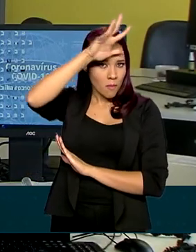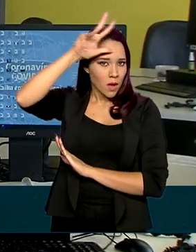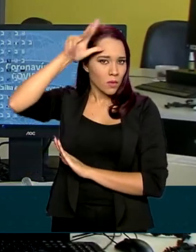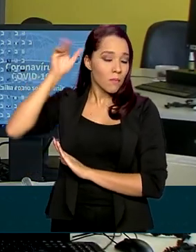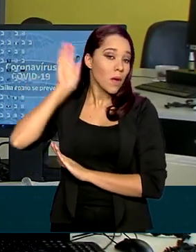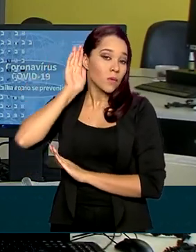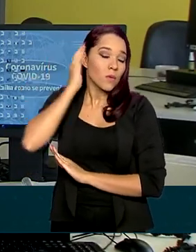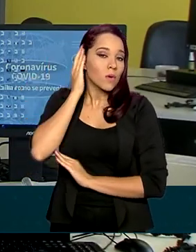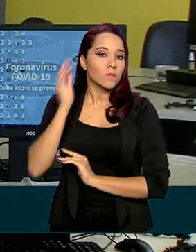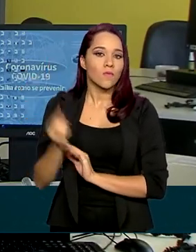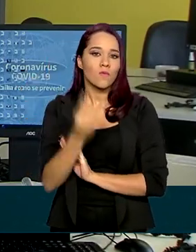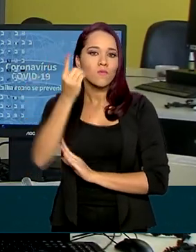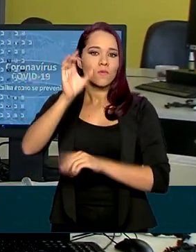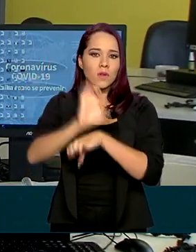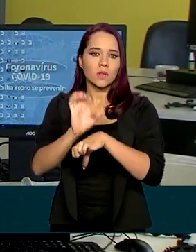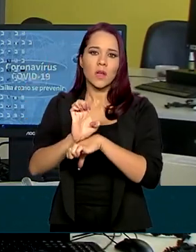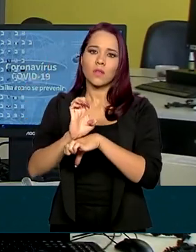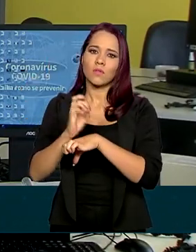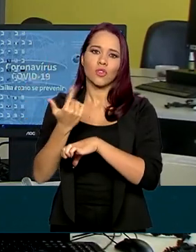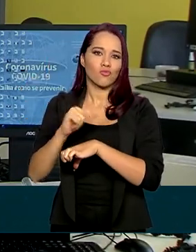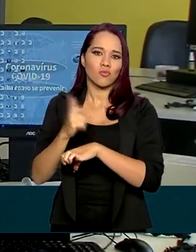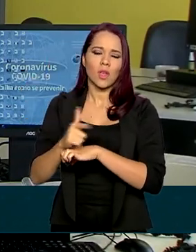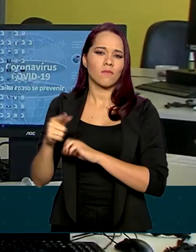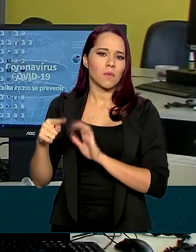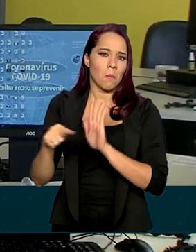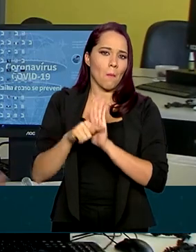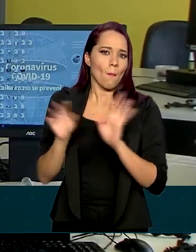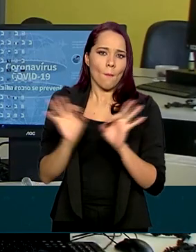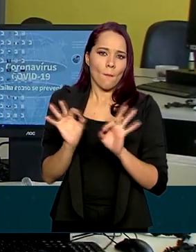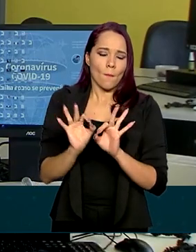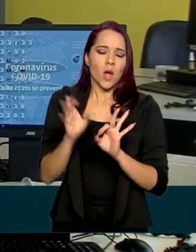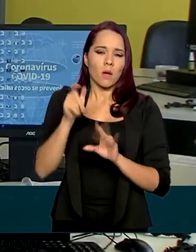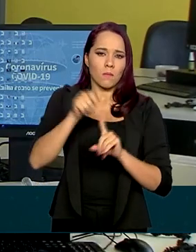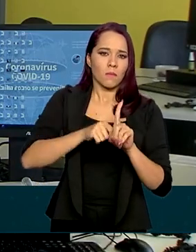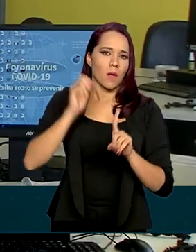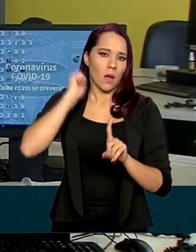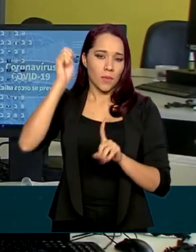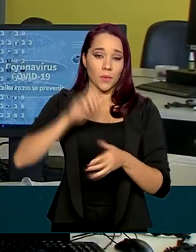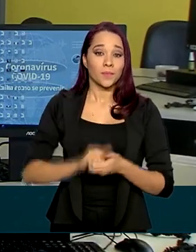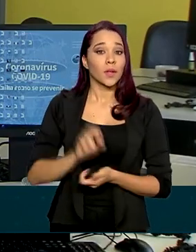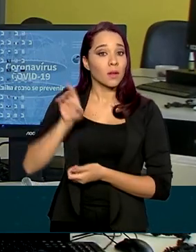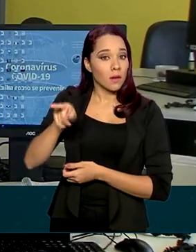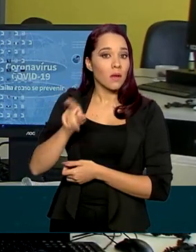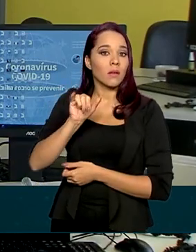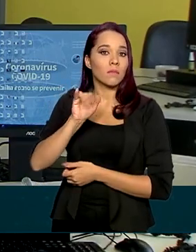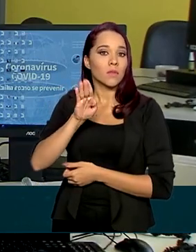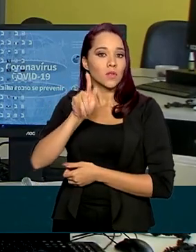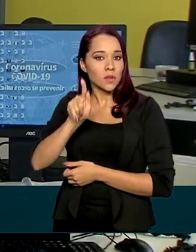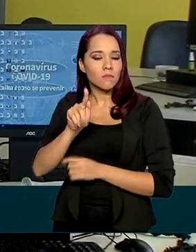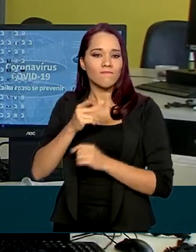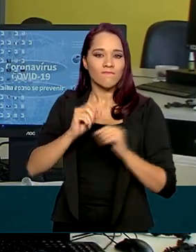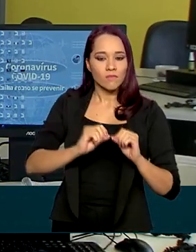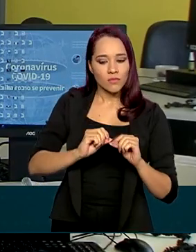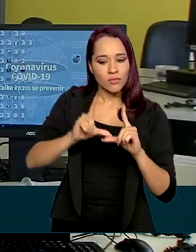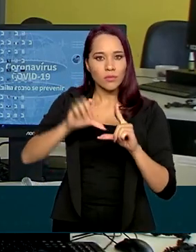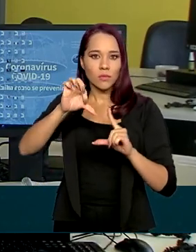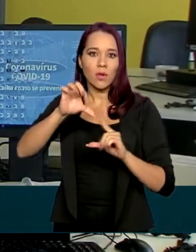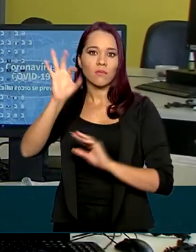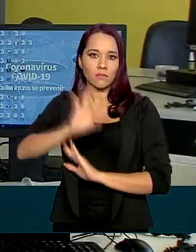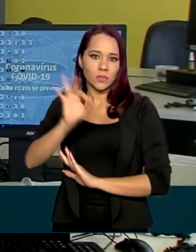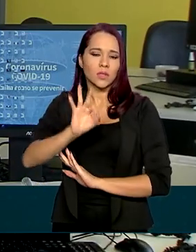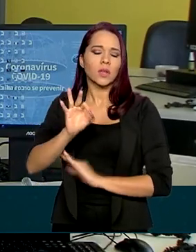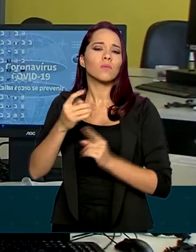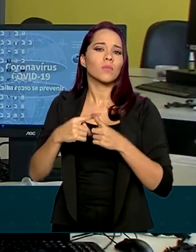estado do Brasil que não teve um desempenho negativo nos serviços em abril. Lá o IBGE apontou uma alta de 9%,